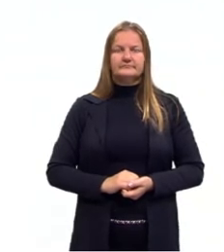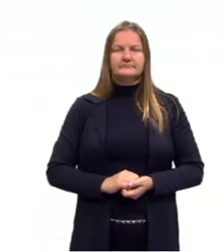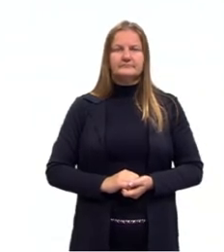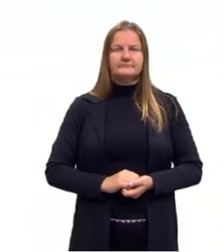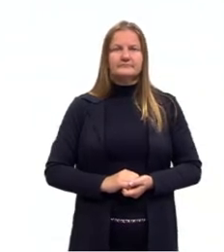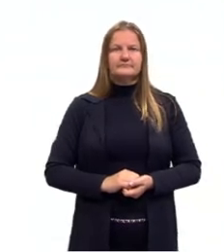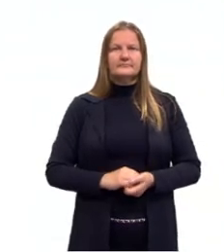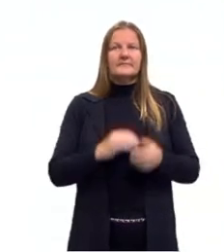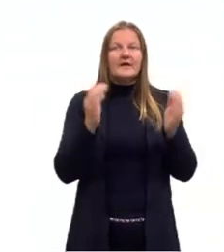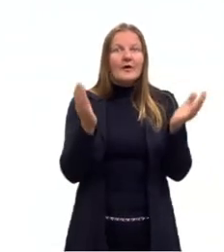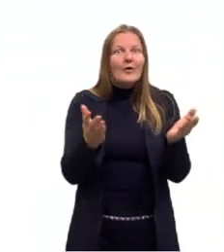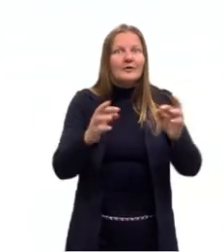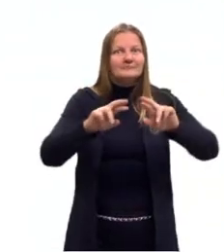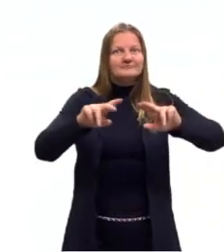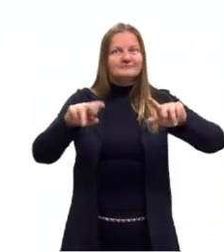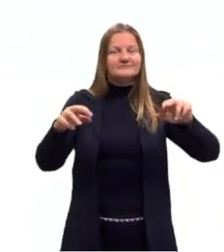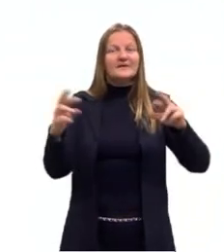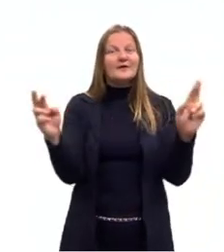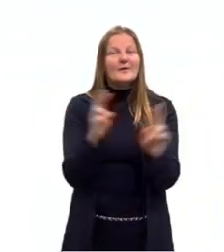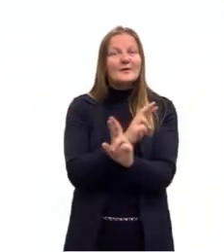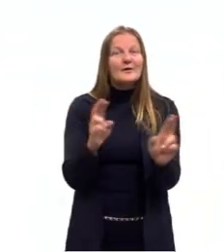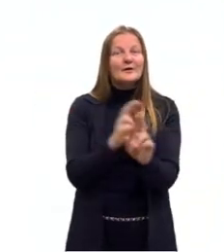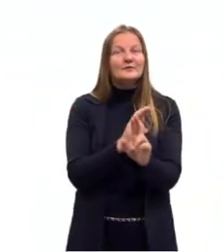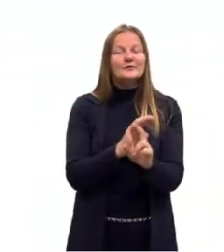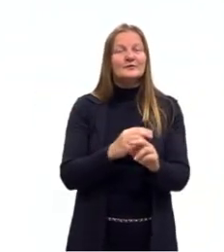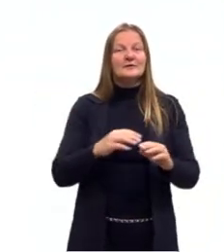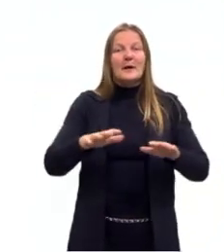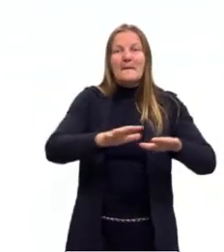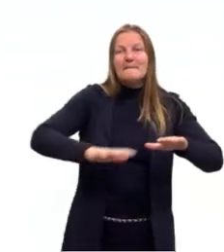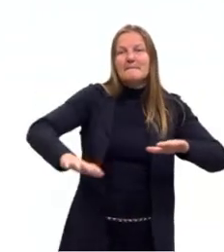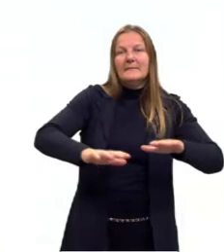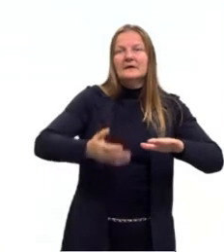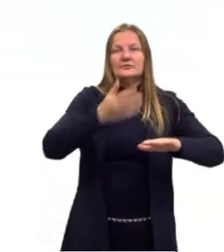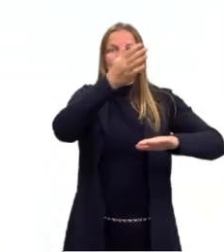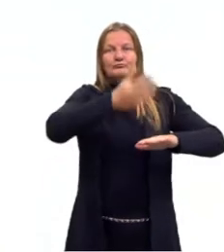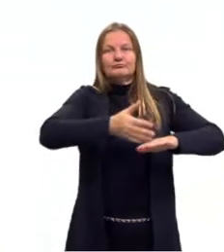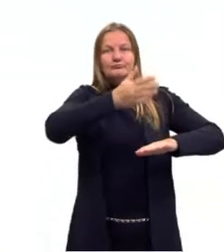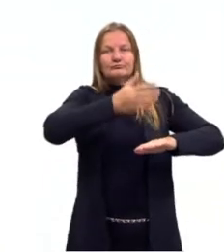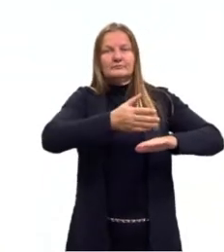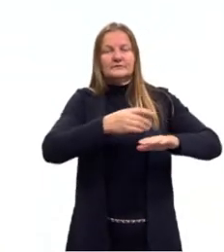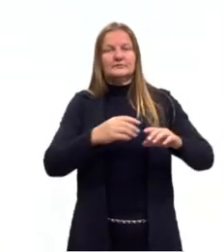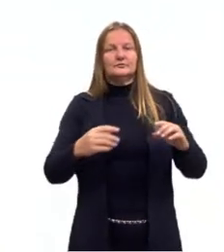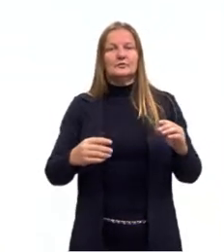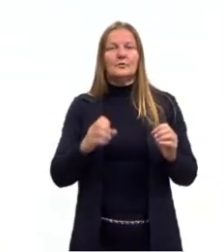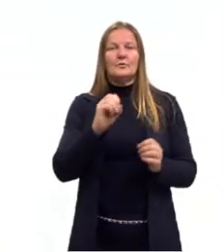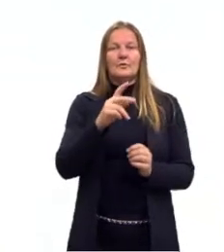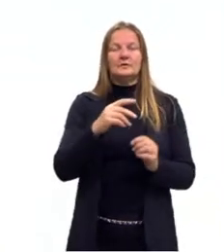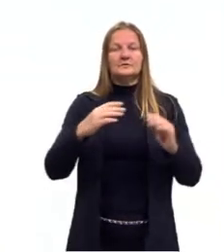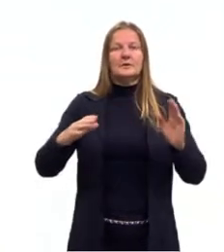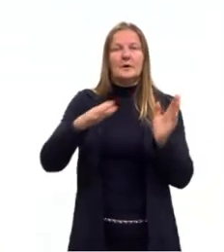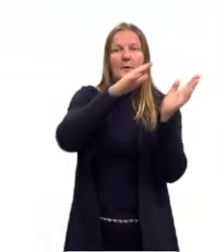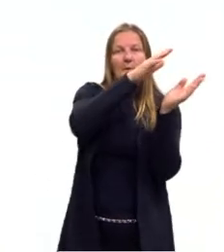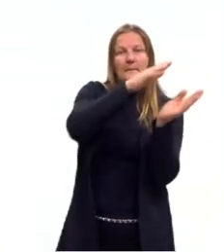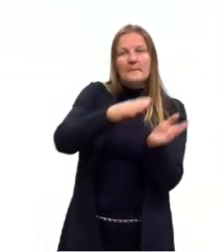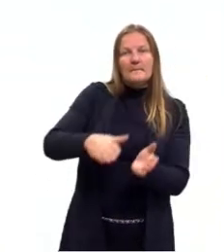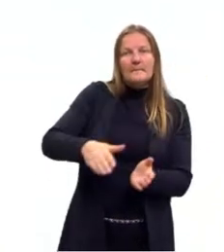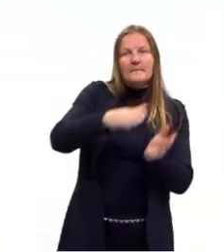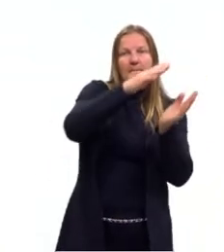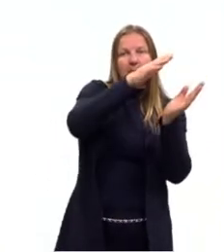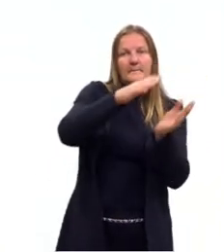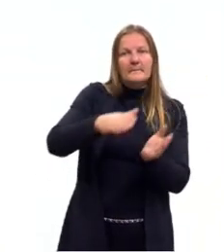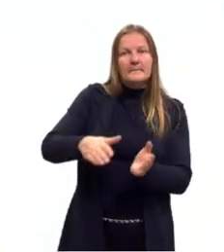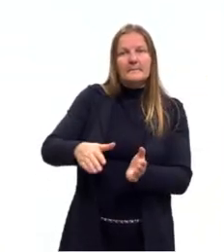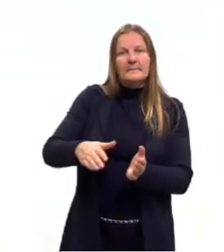Aqui, agora, nós vamos ver as relações entre os planos. Eles são paralelos, então, quando eles não compartilham